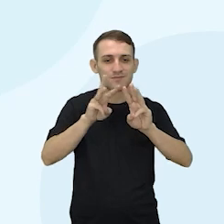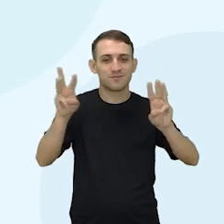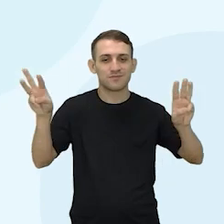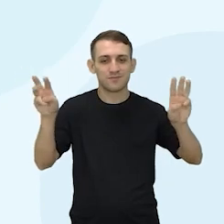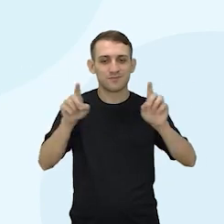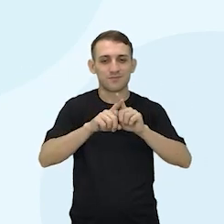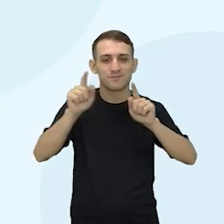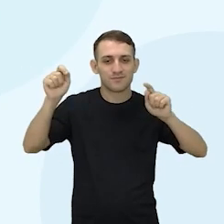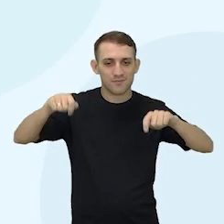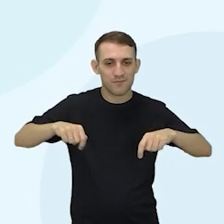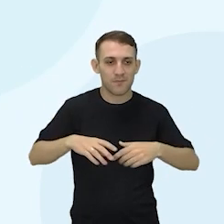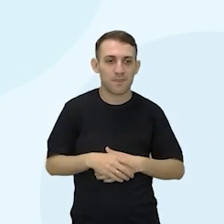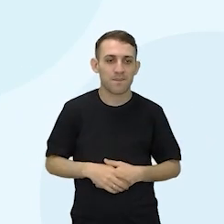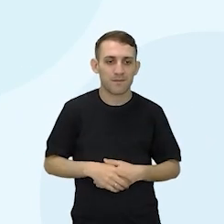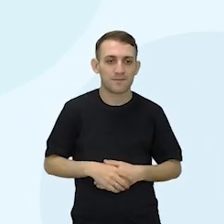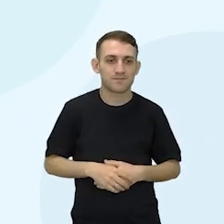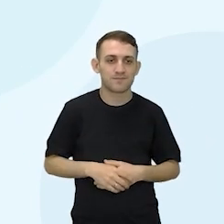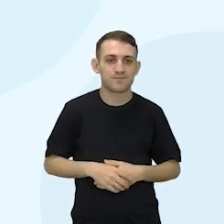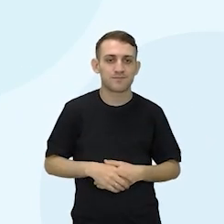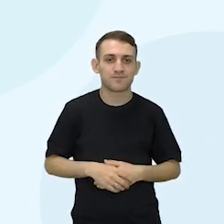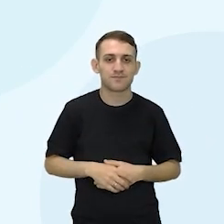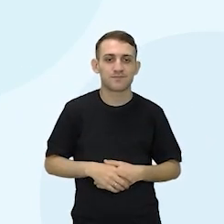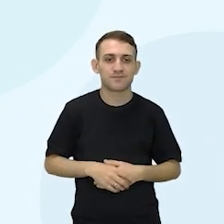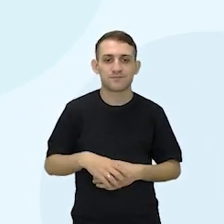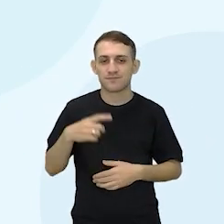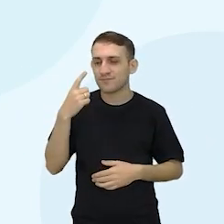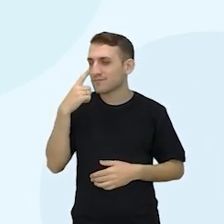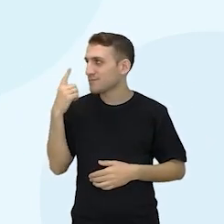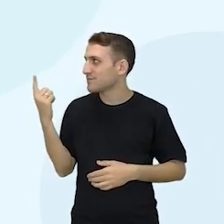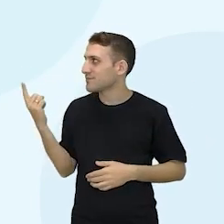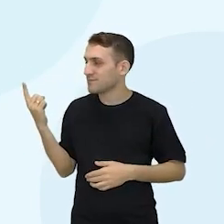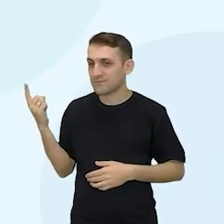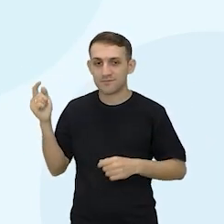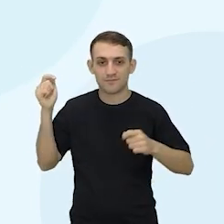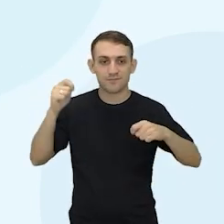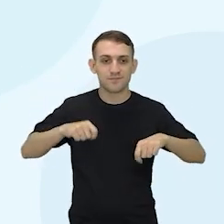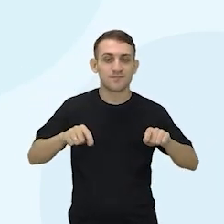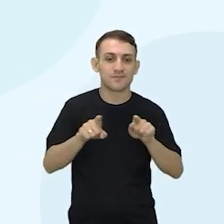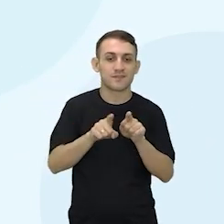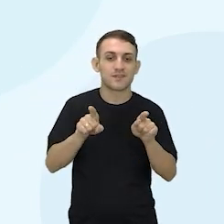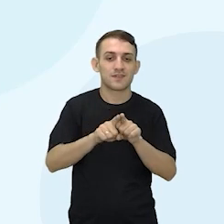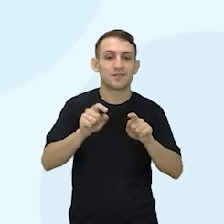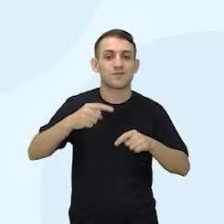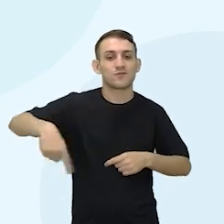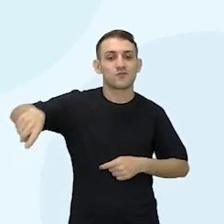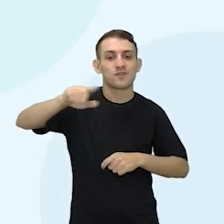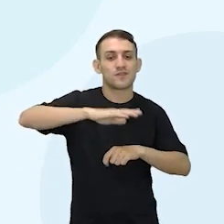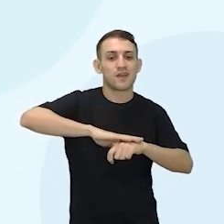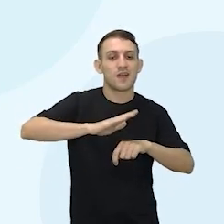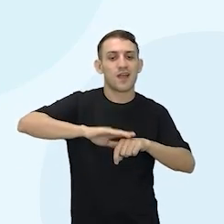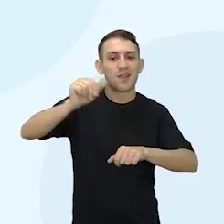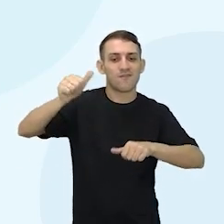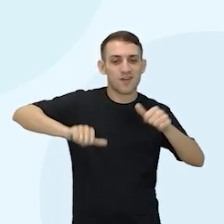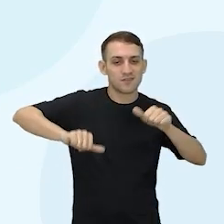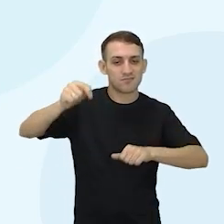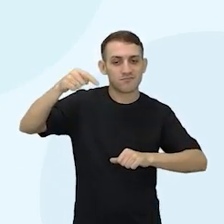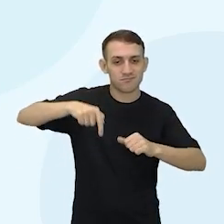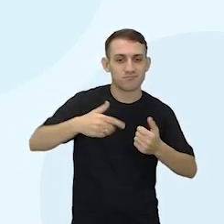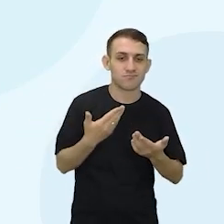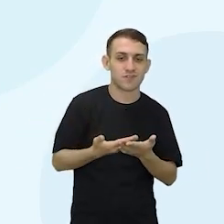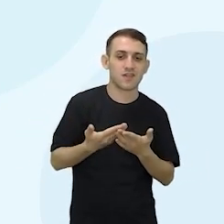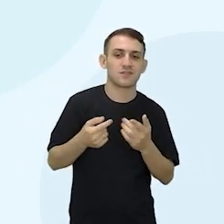É porque vai ter. Deixa eu... Ai, achei a minha telinha. Deixa eu ver se ela não vai mudar. Façam aí a avaliação de